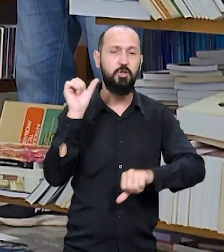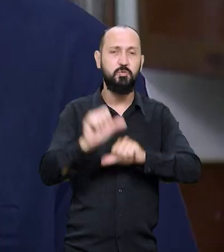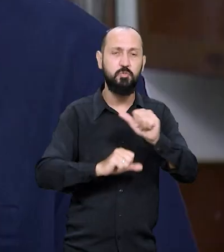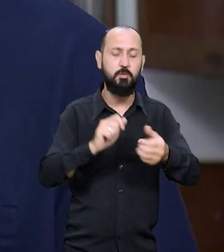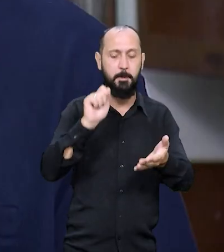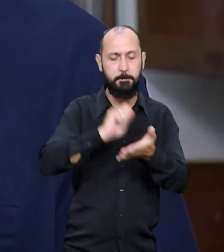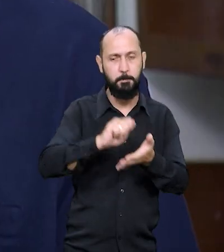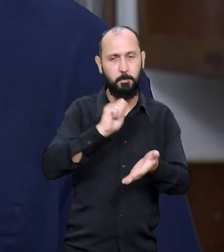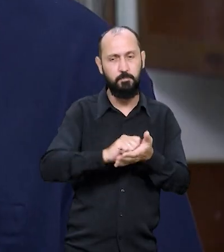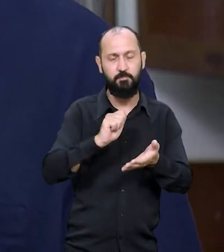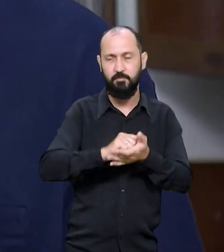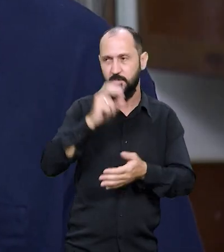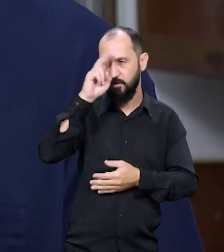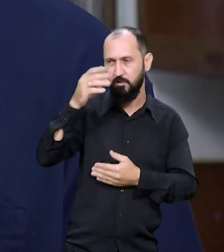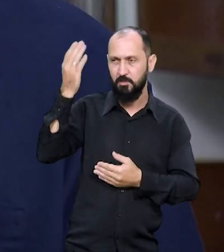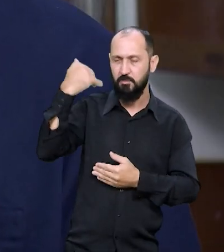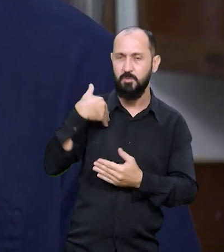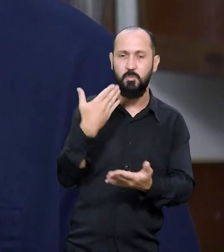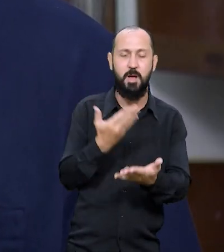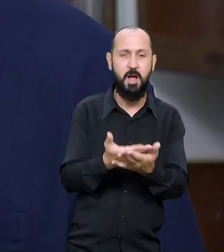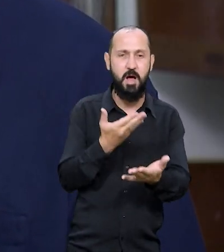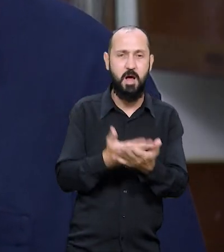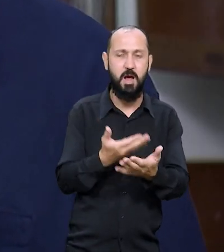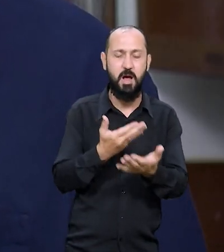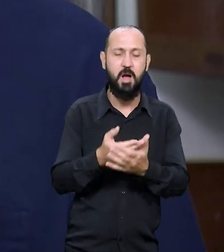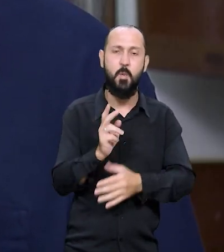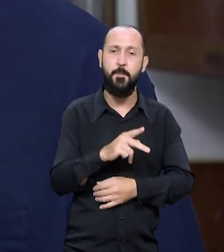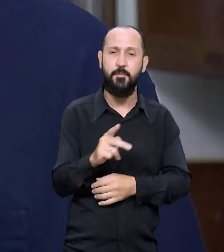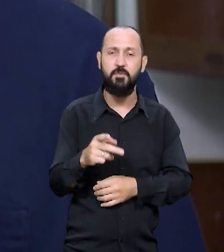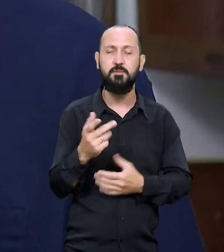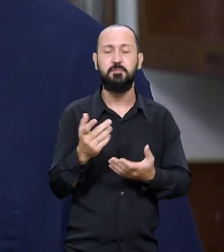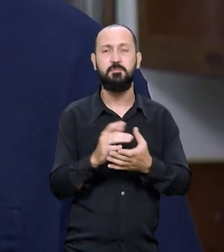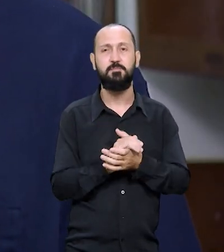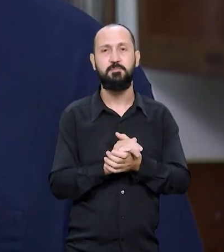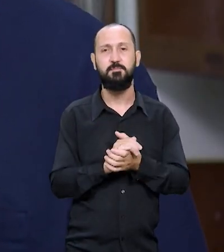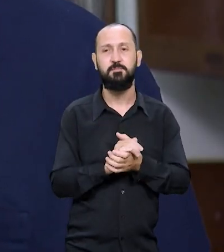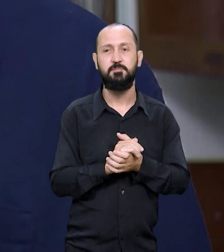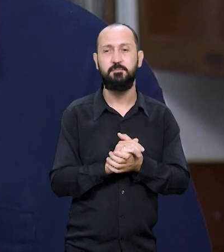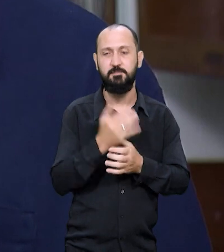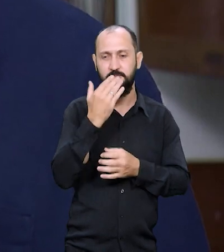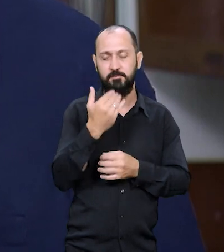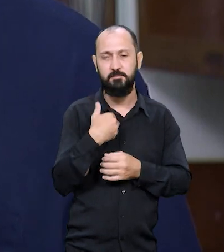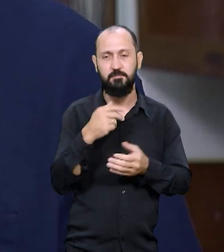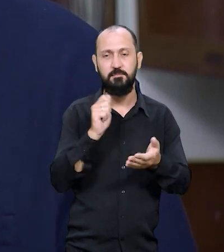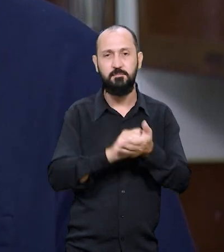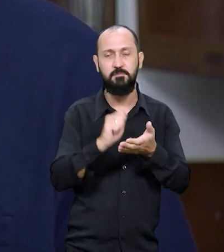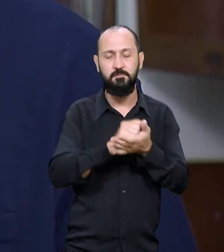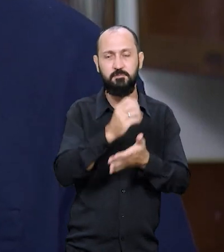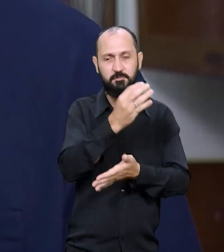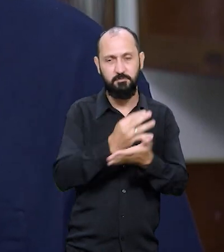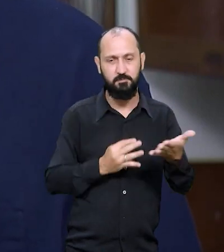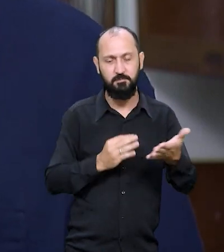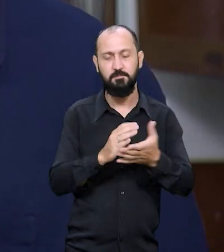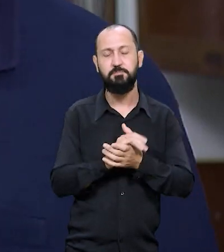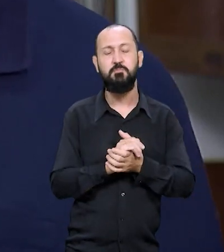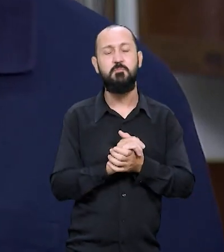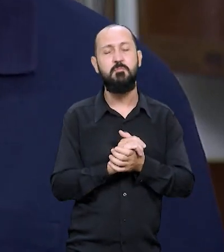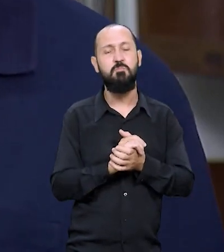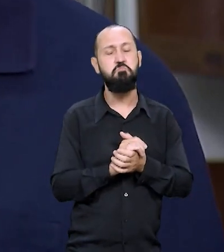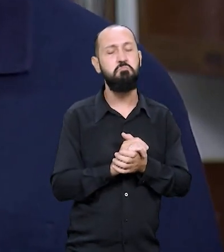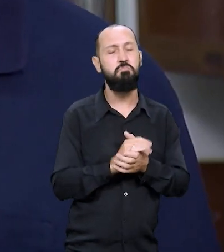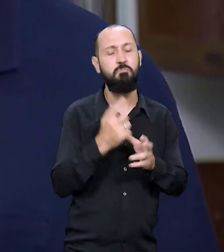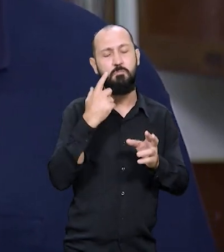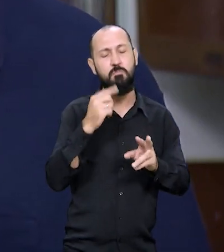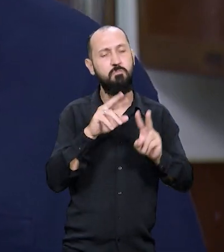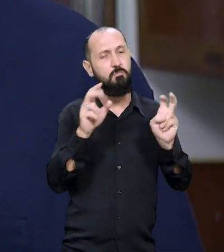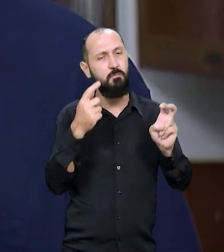escritor. Eu lembro que numa das aulas, uma professora pediu que a gente escrevesse um texto. Sobre um, ela